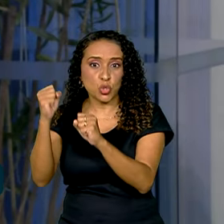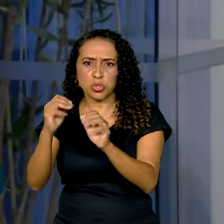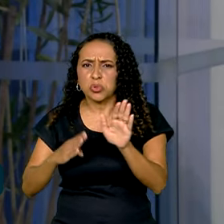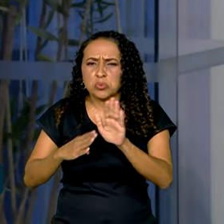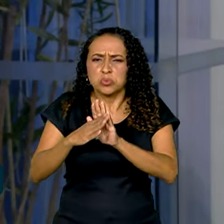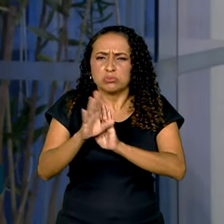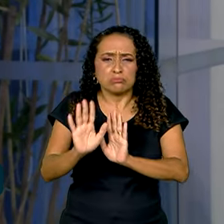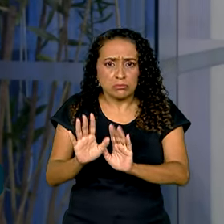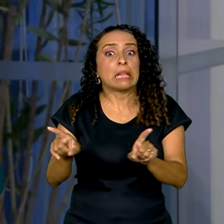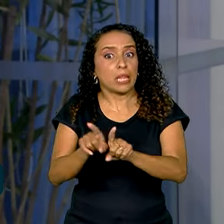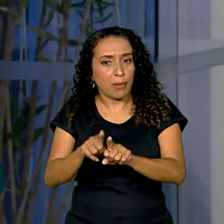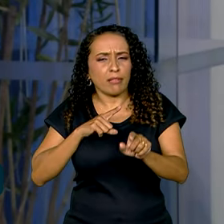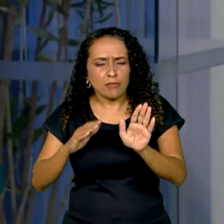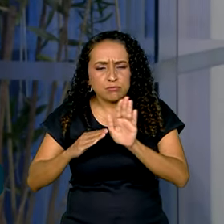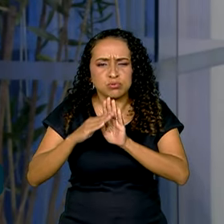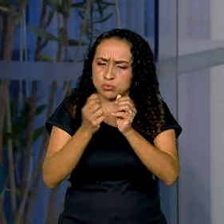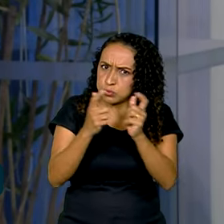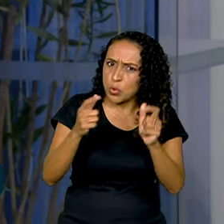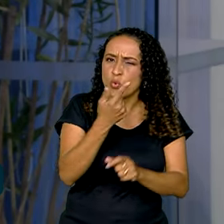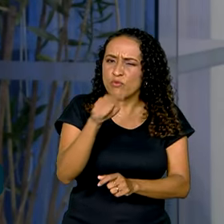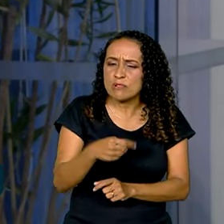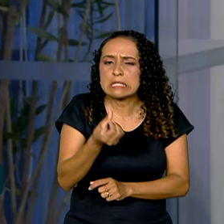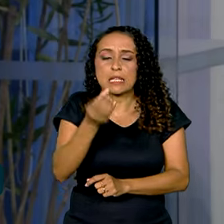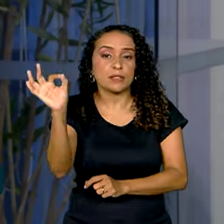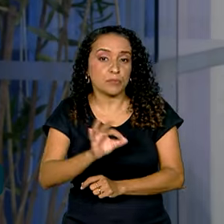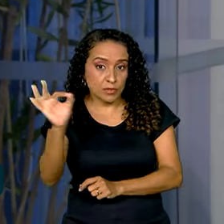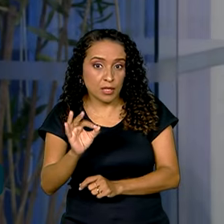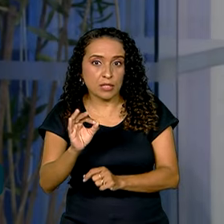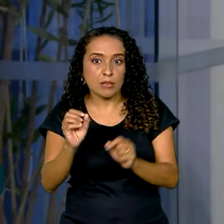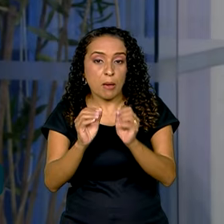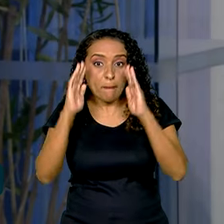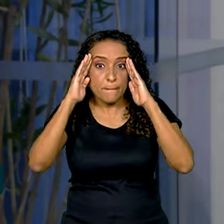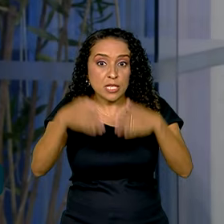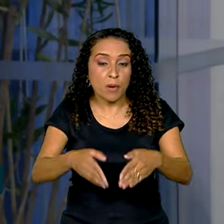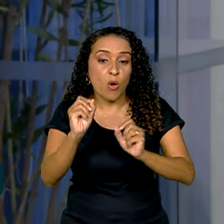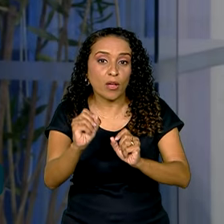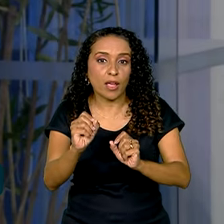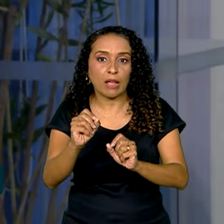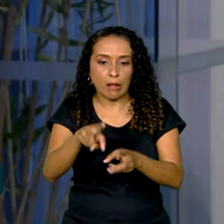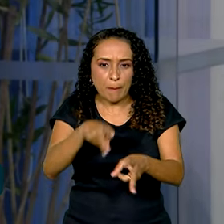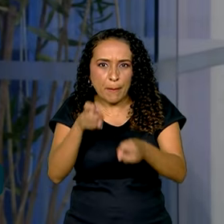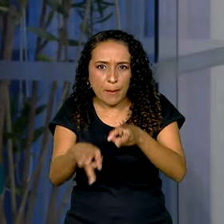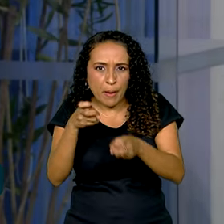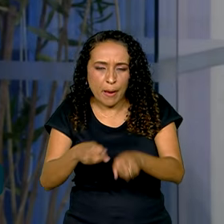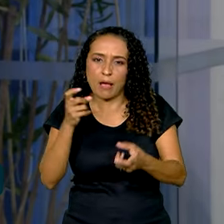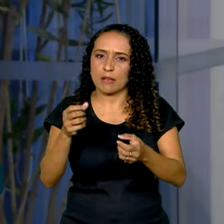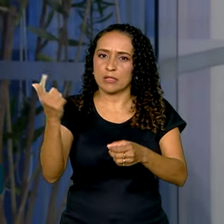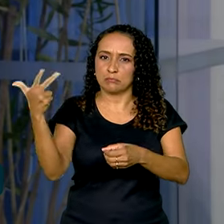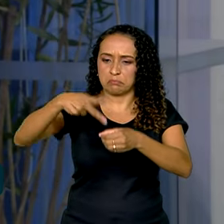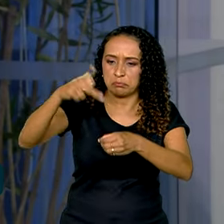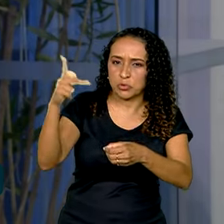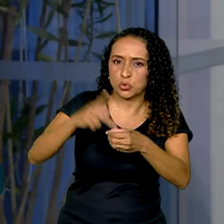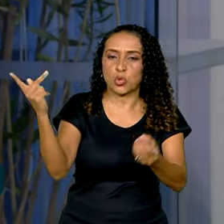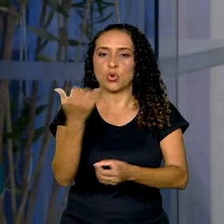crescer tanto, também teve uma expansão de 1,6%, com destaque mais para a indústria extrativa, do petróleo, energia